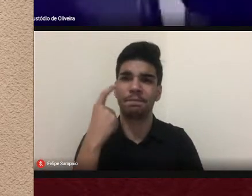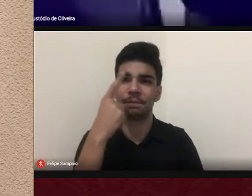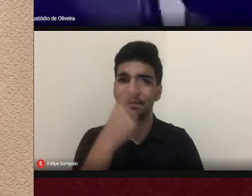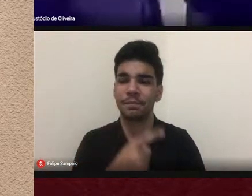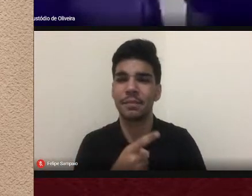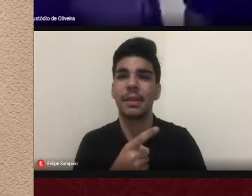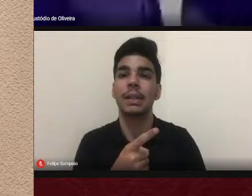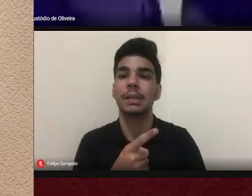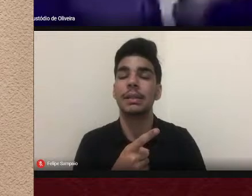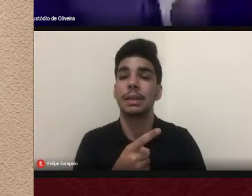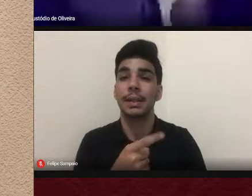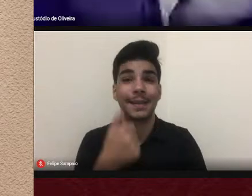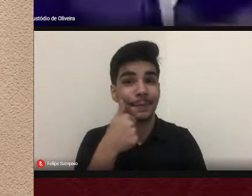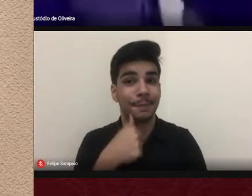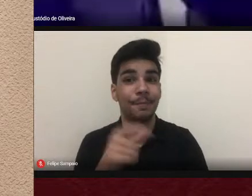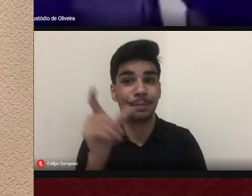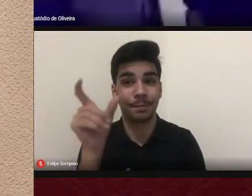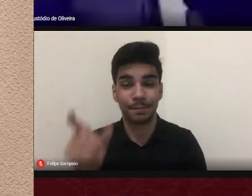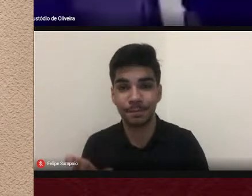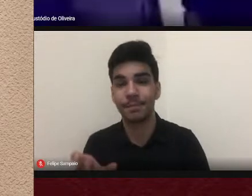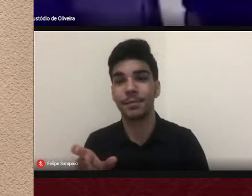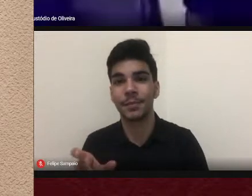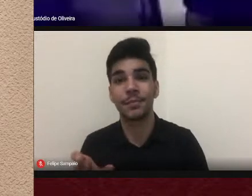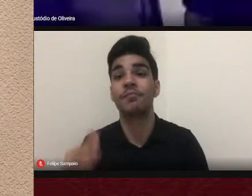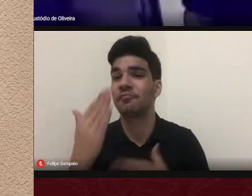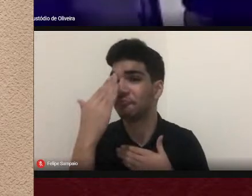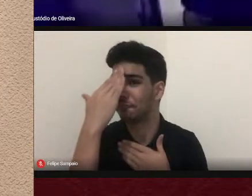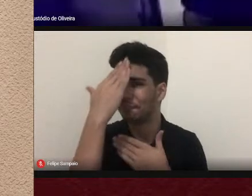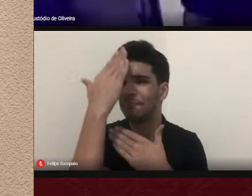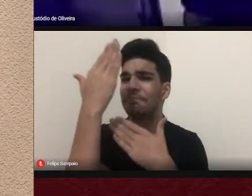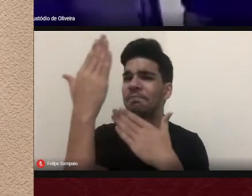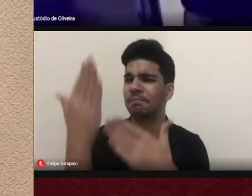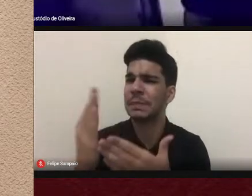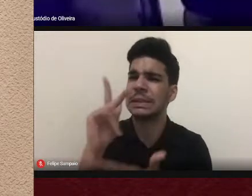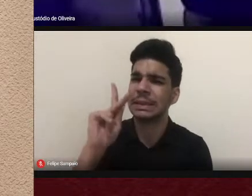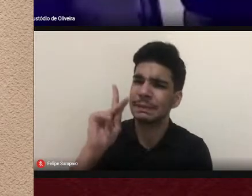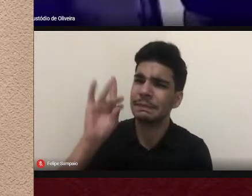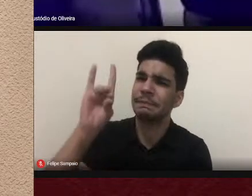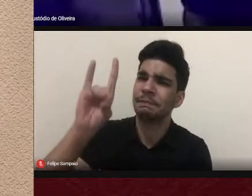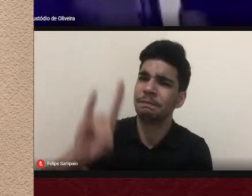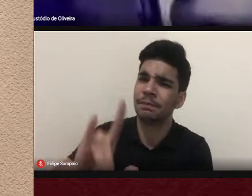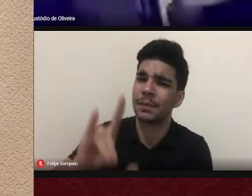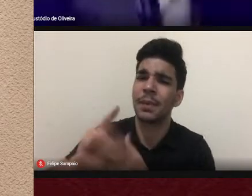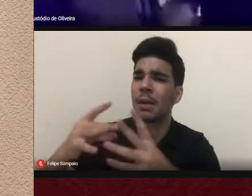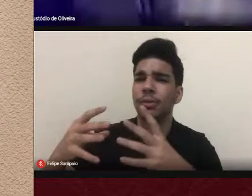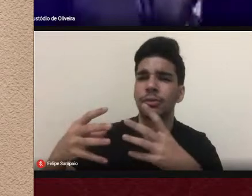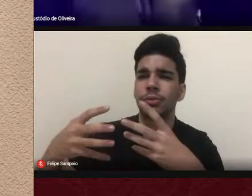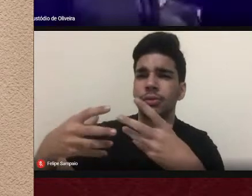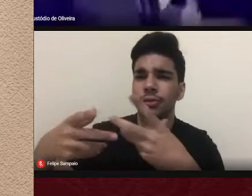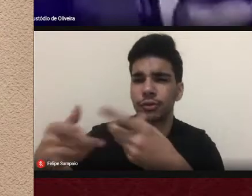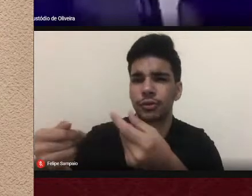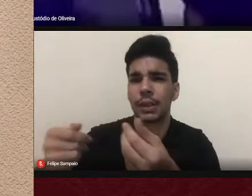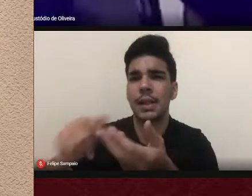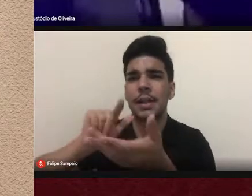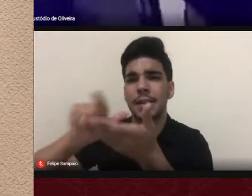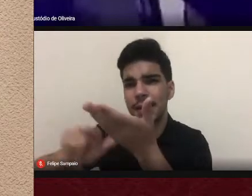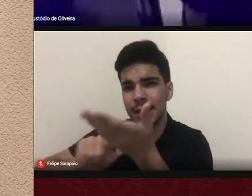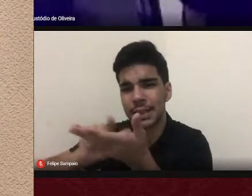maravilha eu externo aqui meus agradecimentos a menina Vanessa por todo o trabalho e o empenho que teve